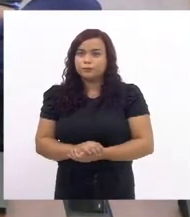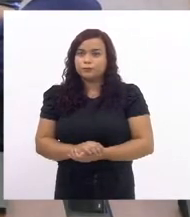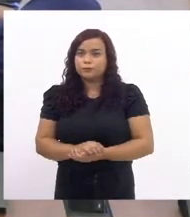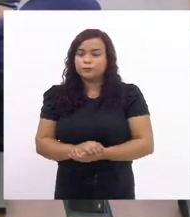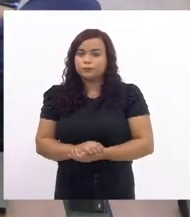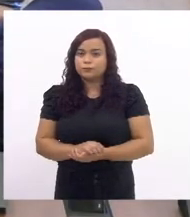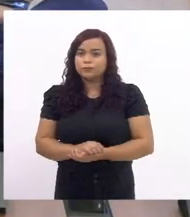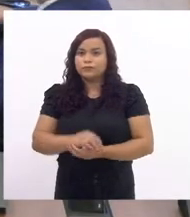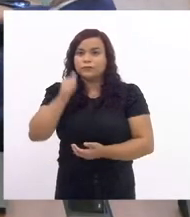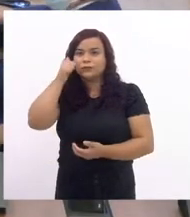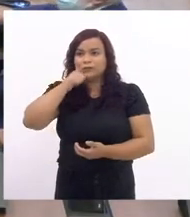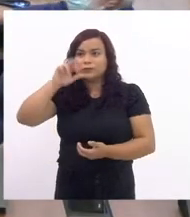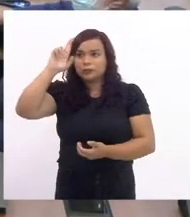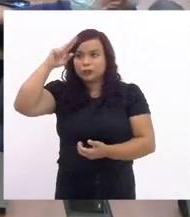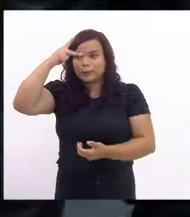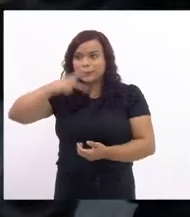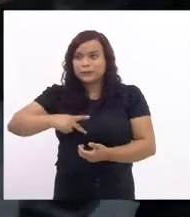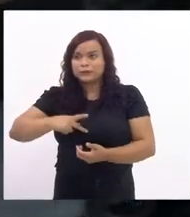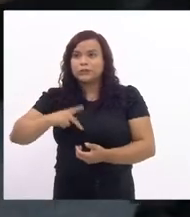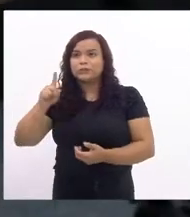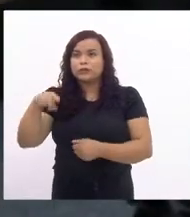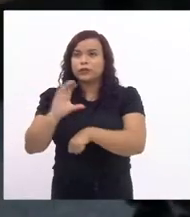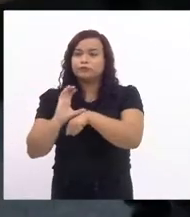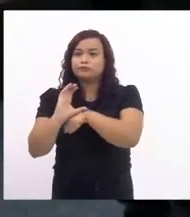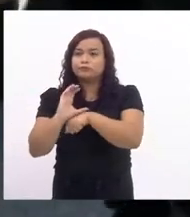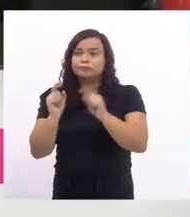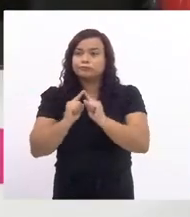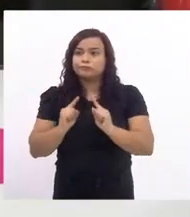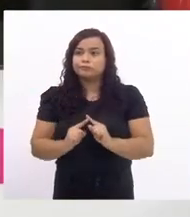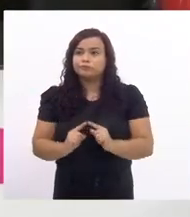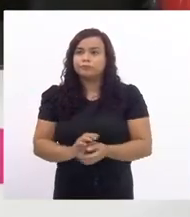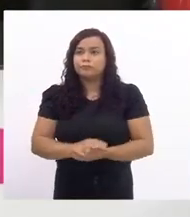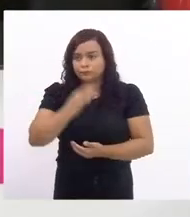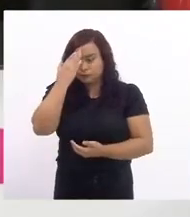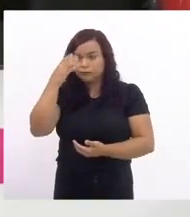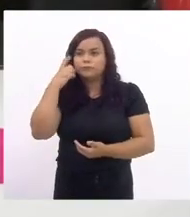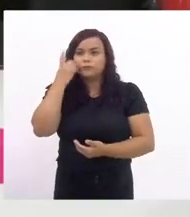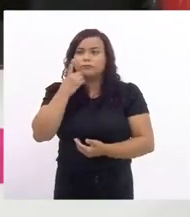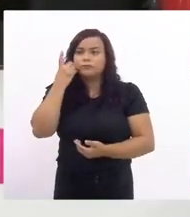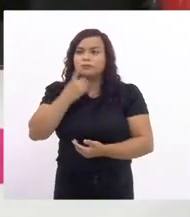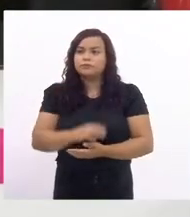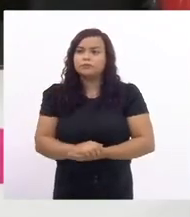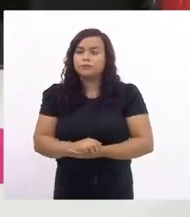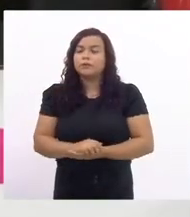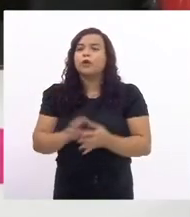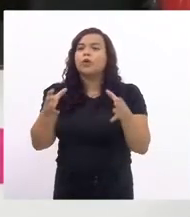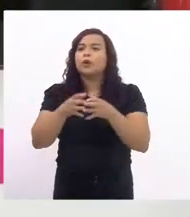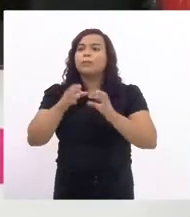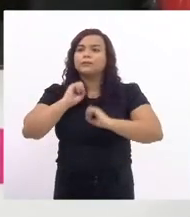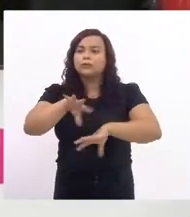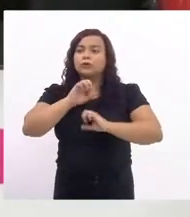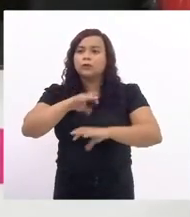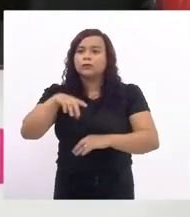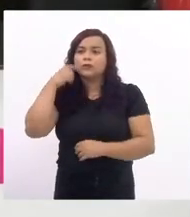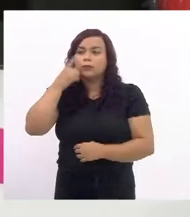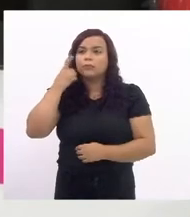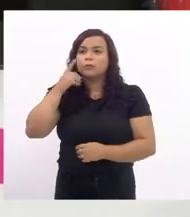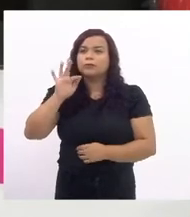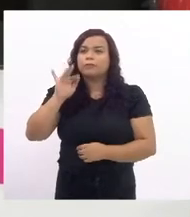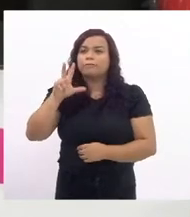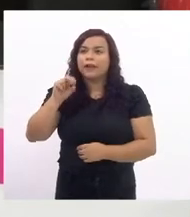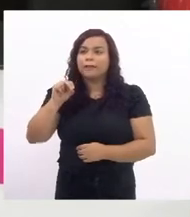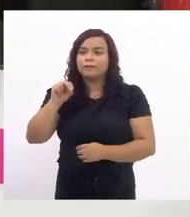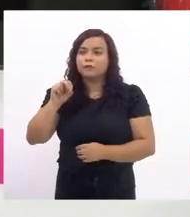senhora presidente parecer pela constitucionalidade obrigada pela comissão de educação deputado Flávio